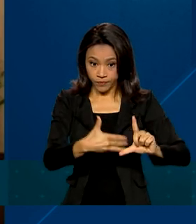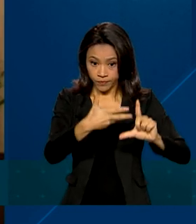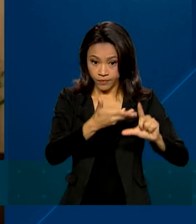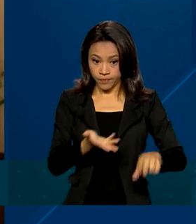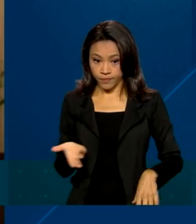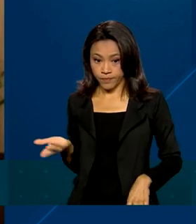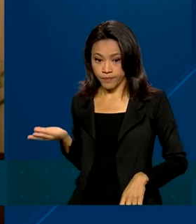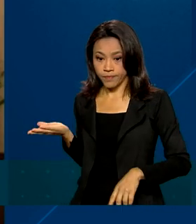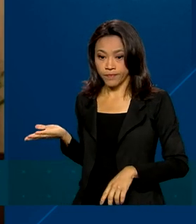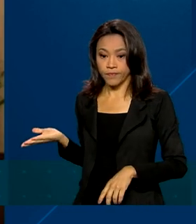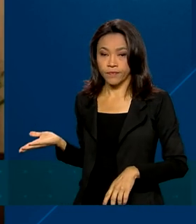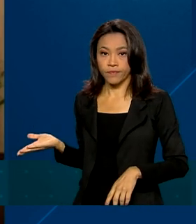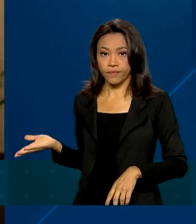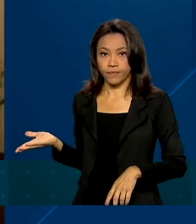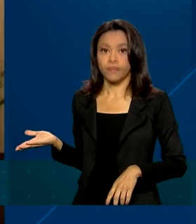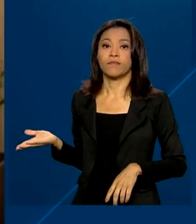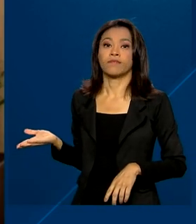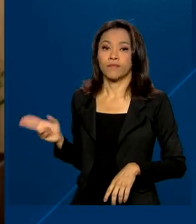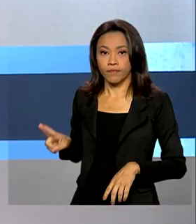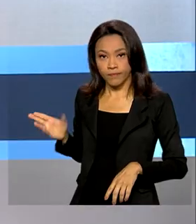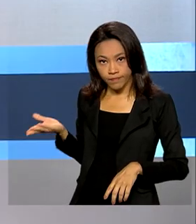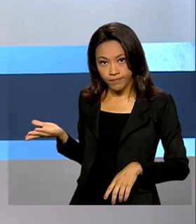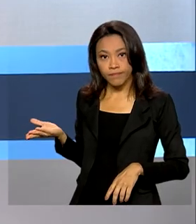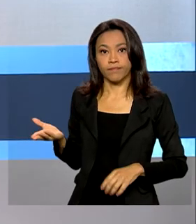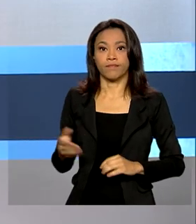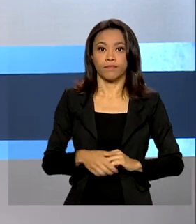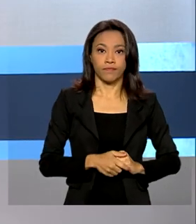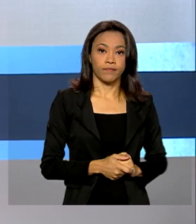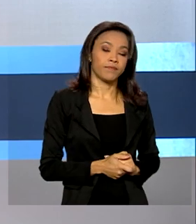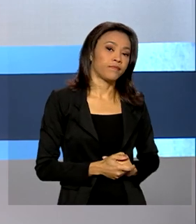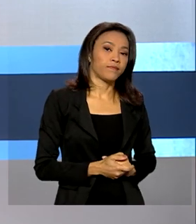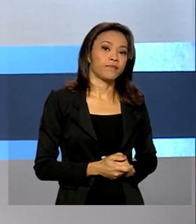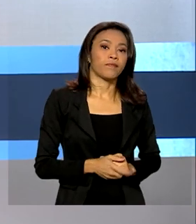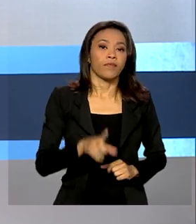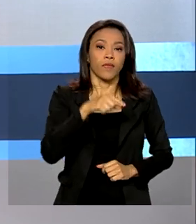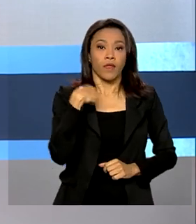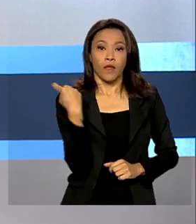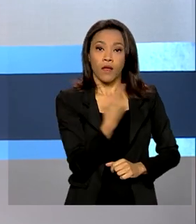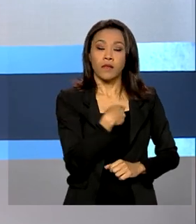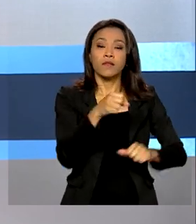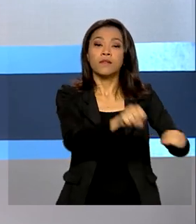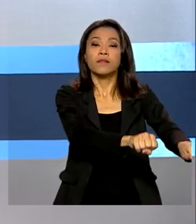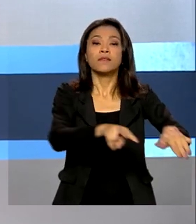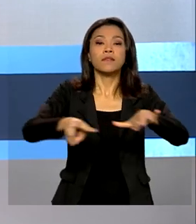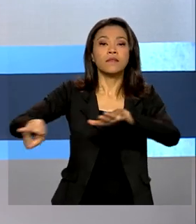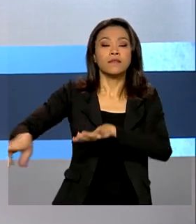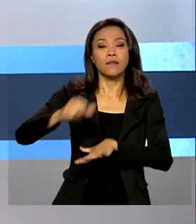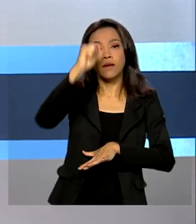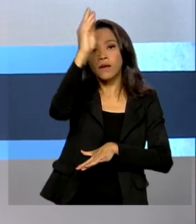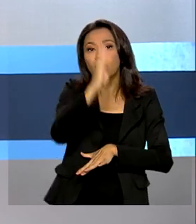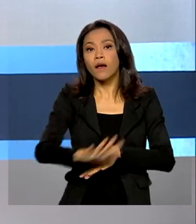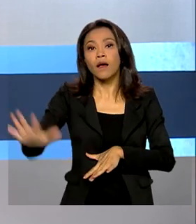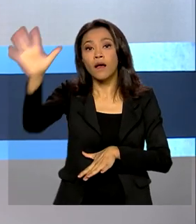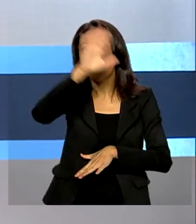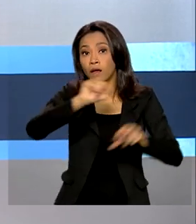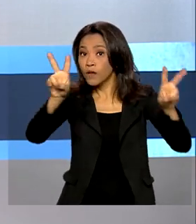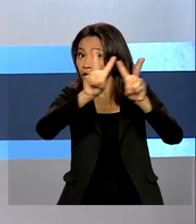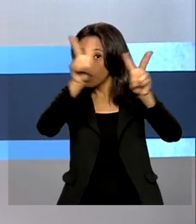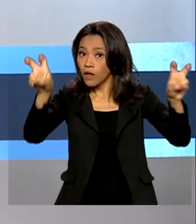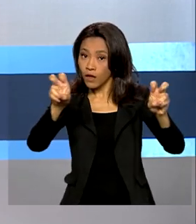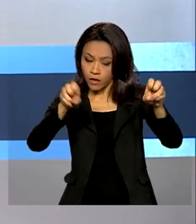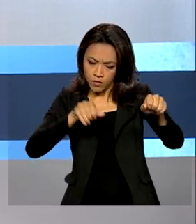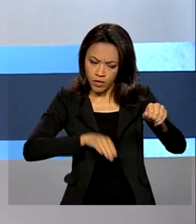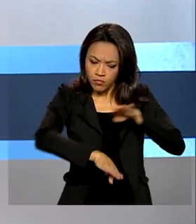.mj.gov.br Estamos na Semana Nacional de Trânsito. O esforço